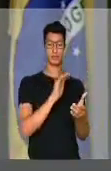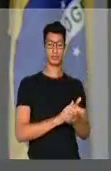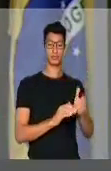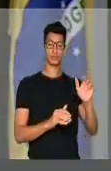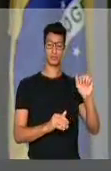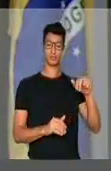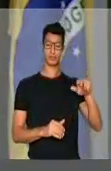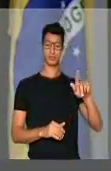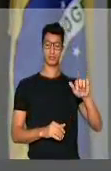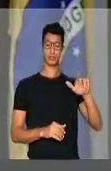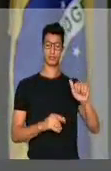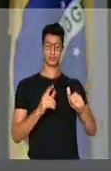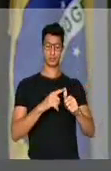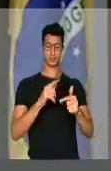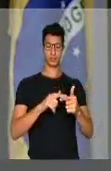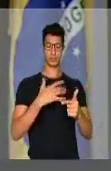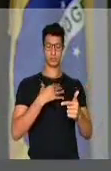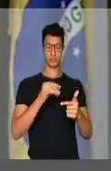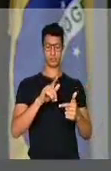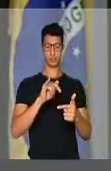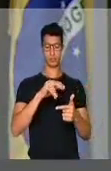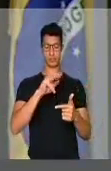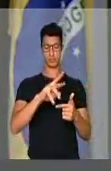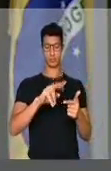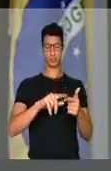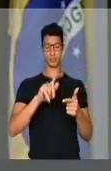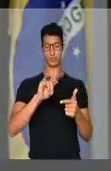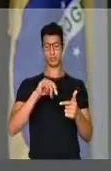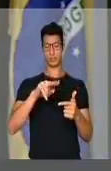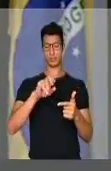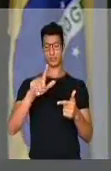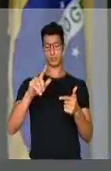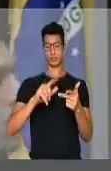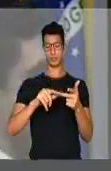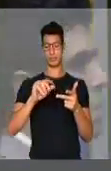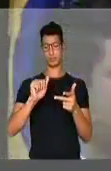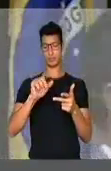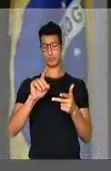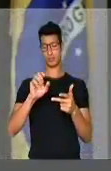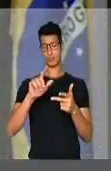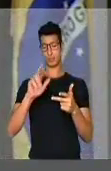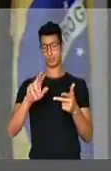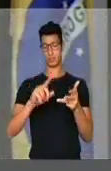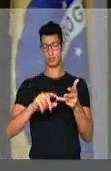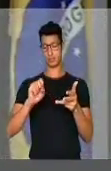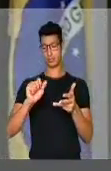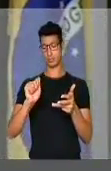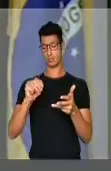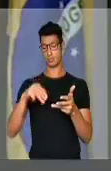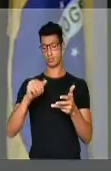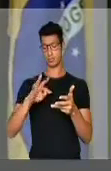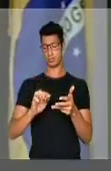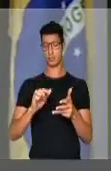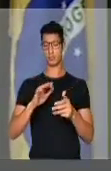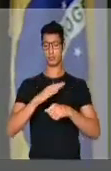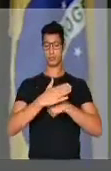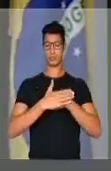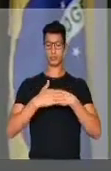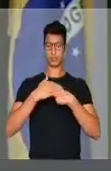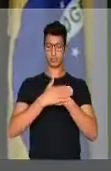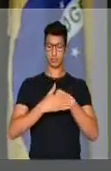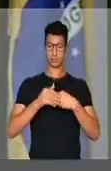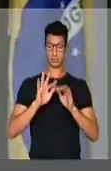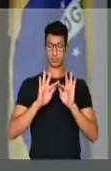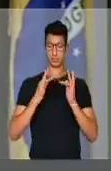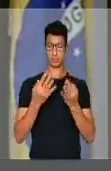Ângela e os filhos Gilmar, Gilnei, Adelar Júnior e Samanta, que Deus o tenha e que console a família.